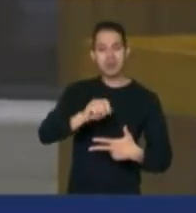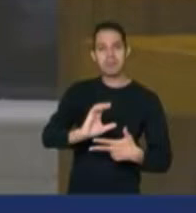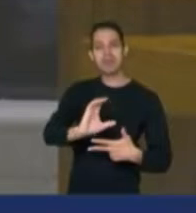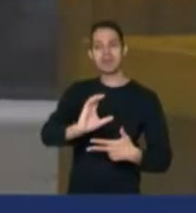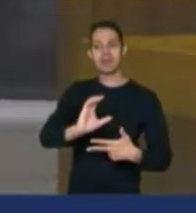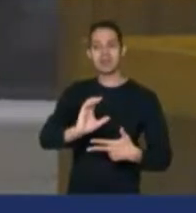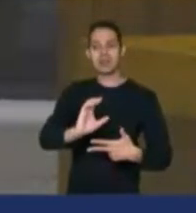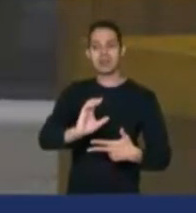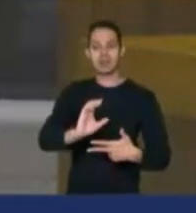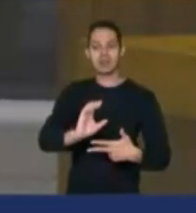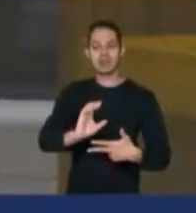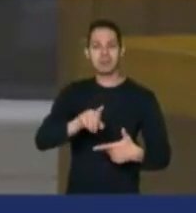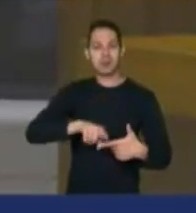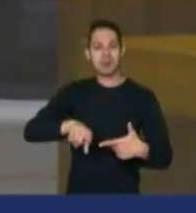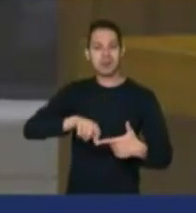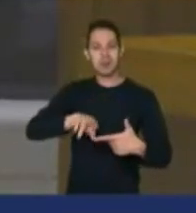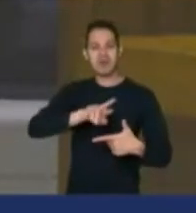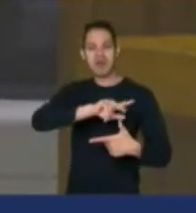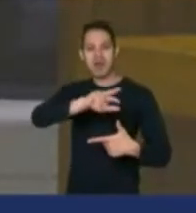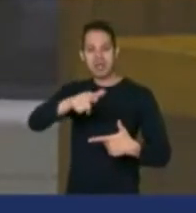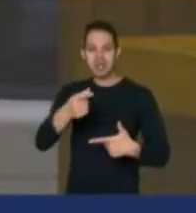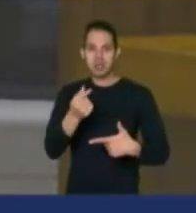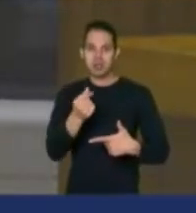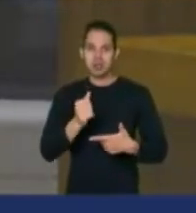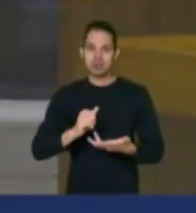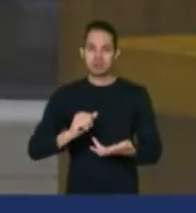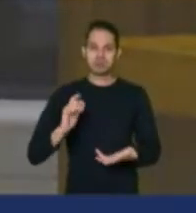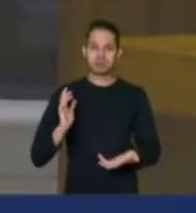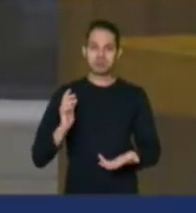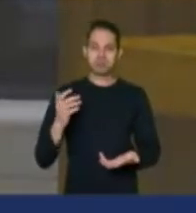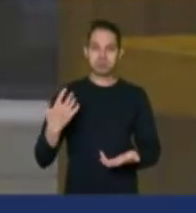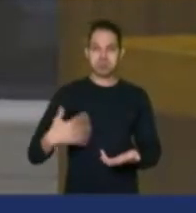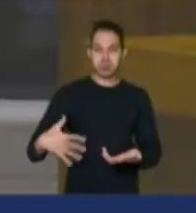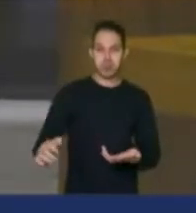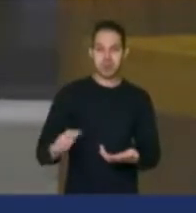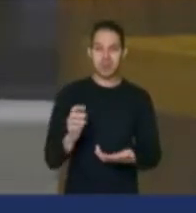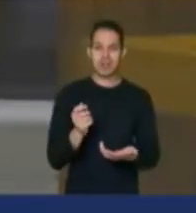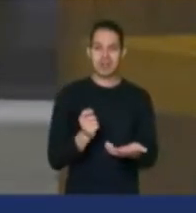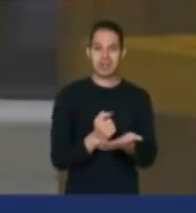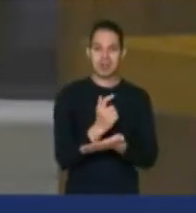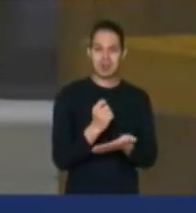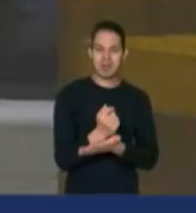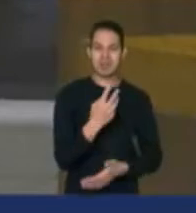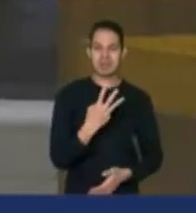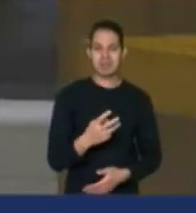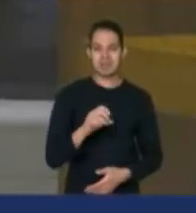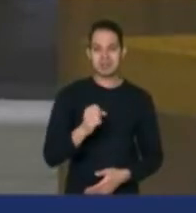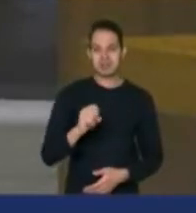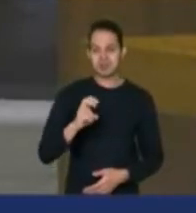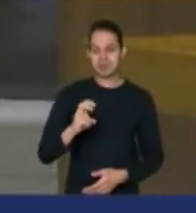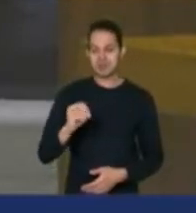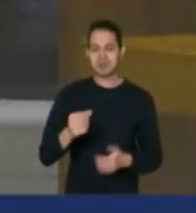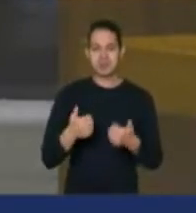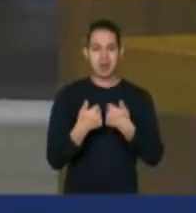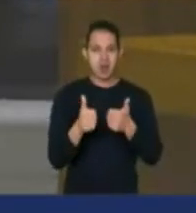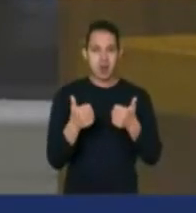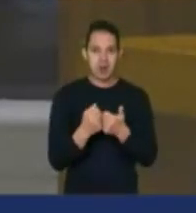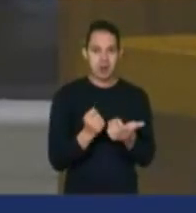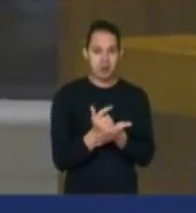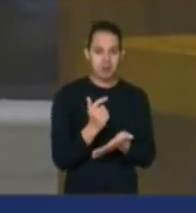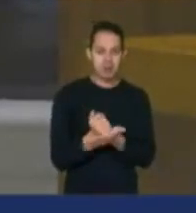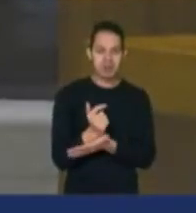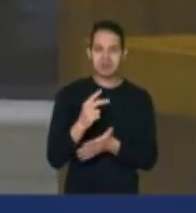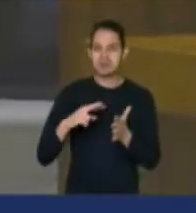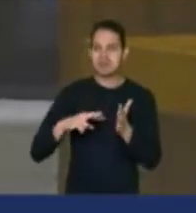seguiram, que há superfaturamento na compra de 3.850 ônibus. Sabe o que é isso?